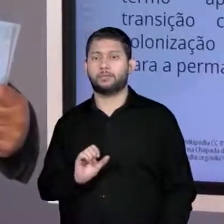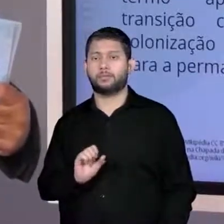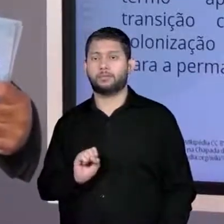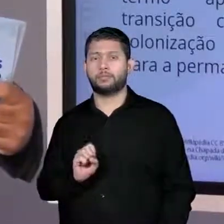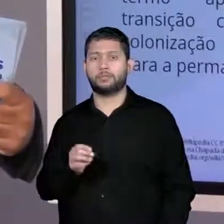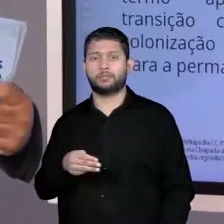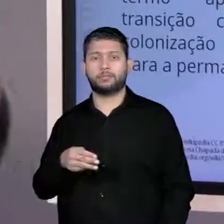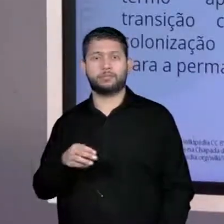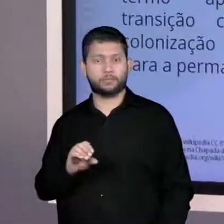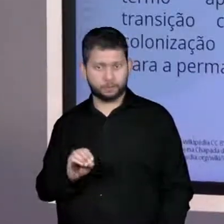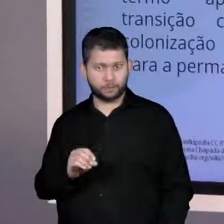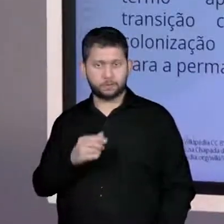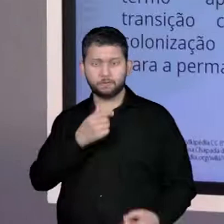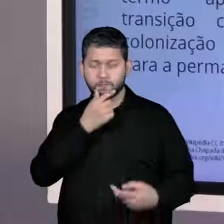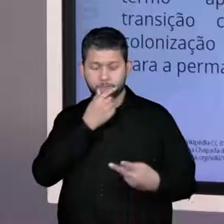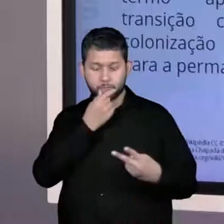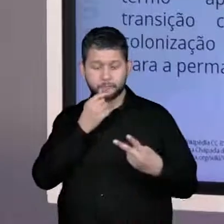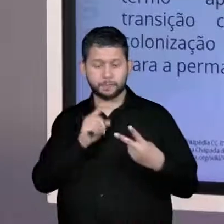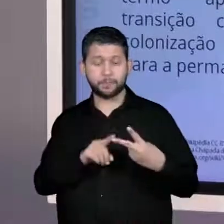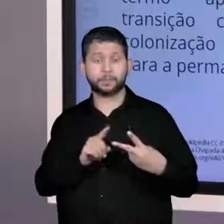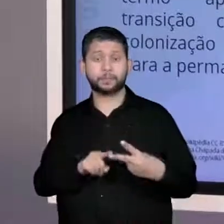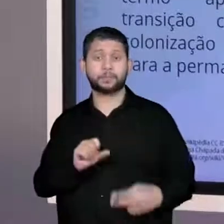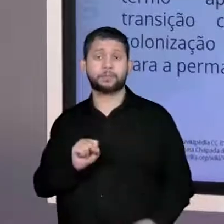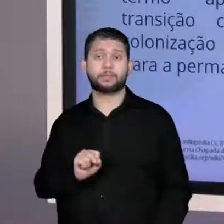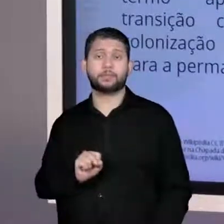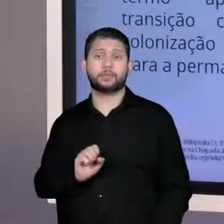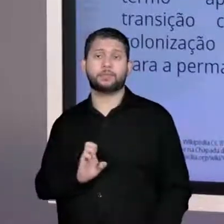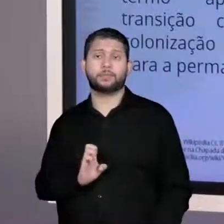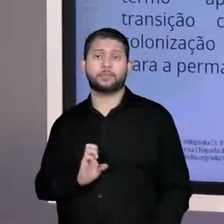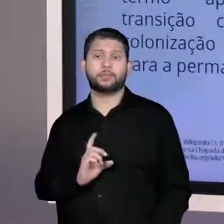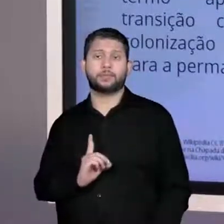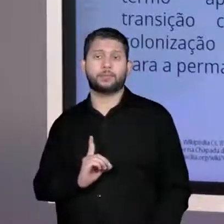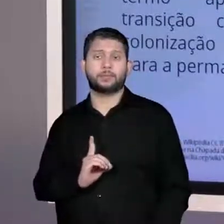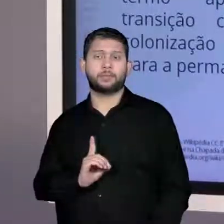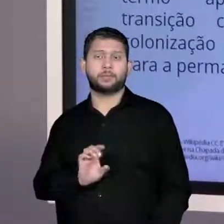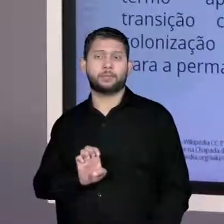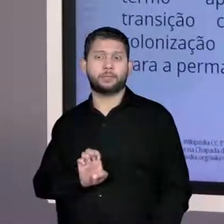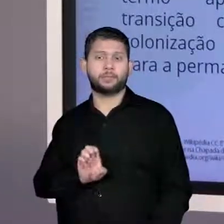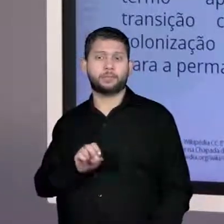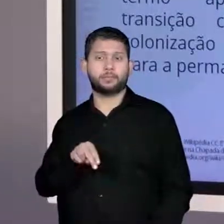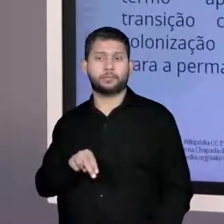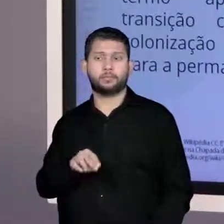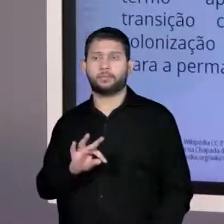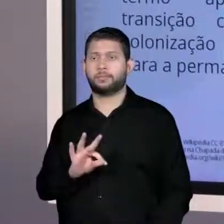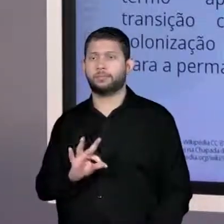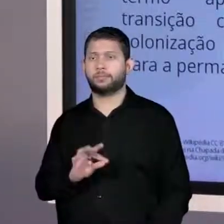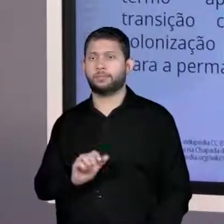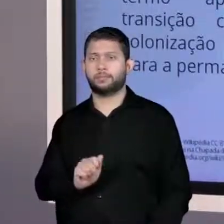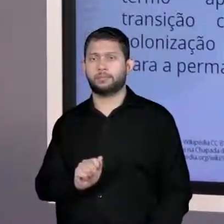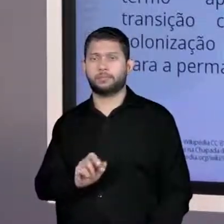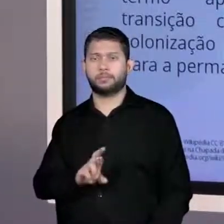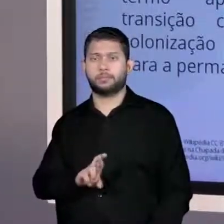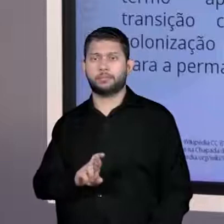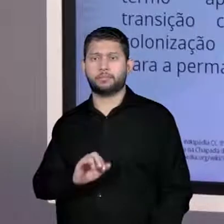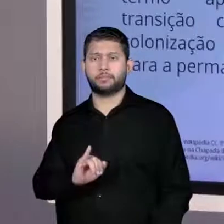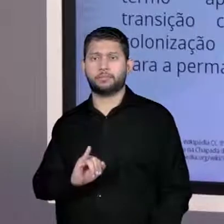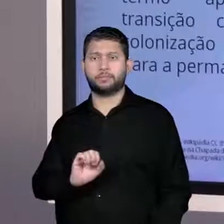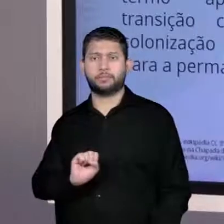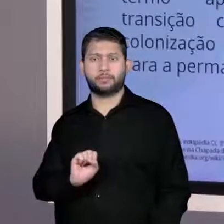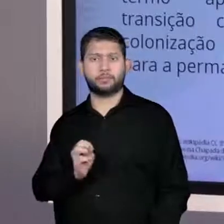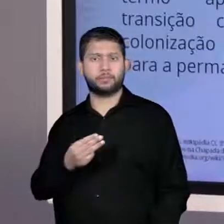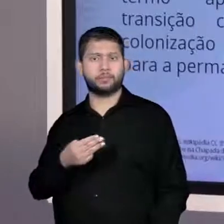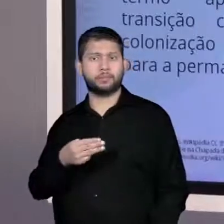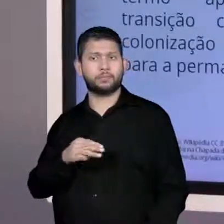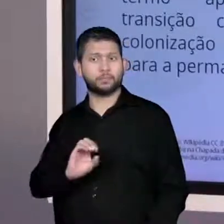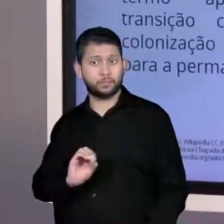de acordo com a sua necessidade. E o sedentarismo, o povo ou grupo social que fixa moradia em um lugar